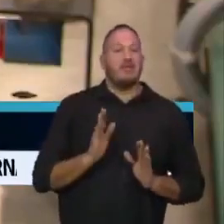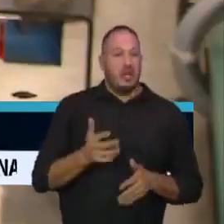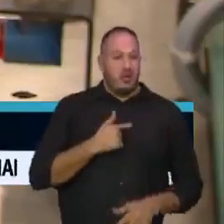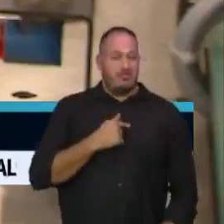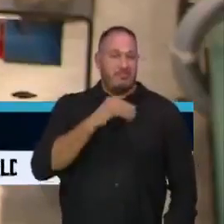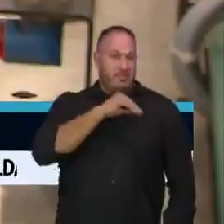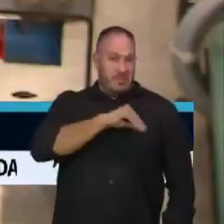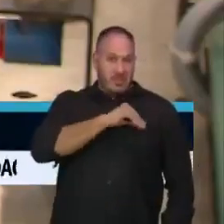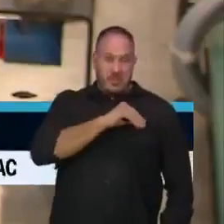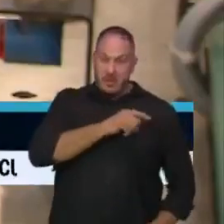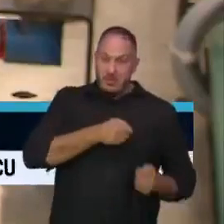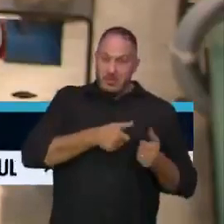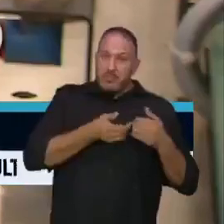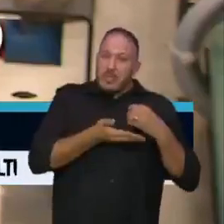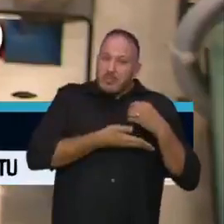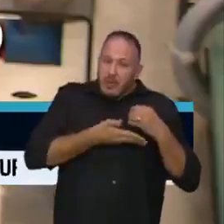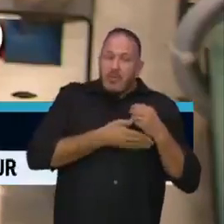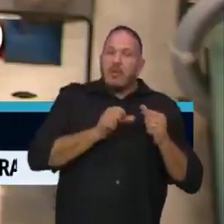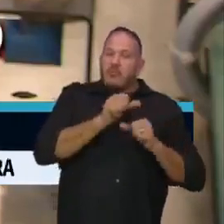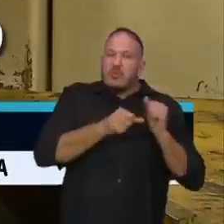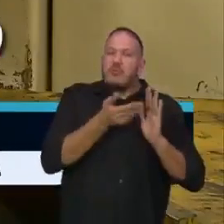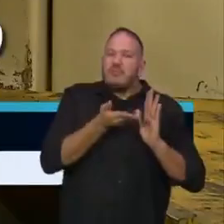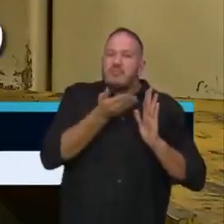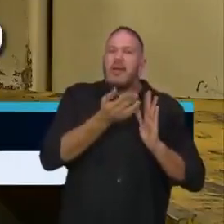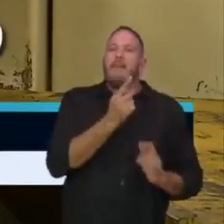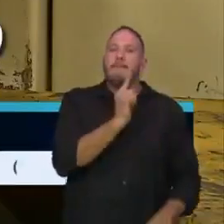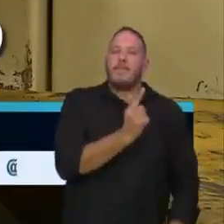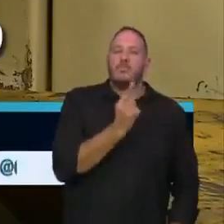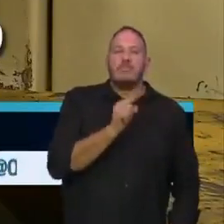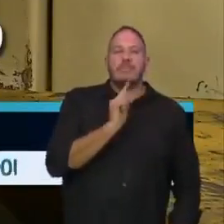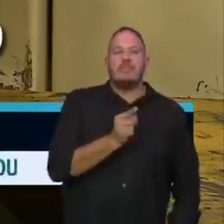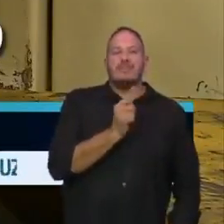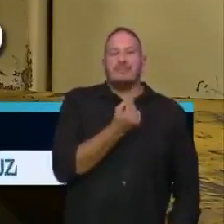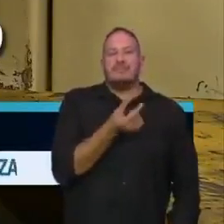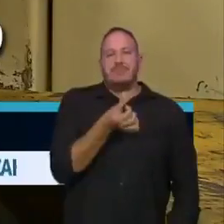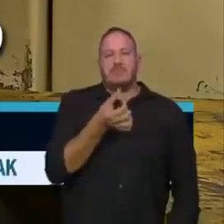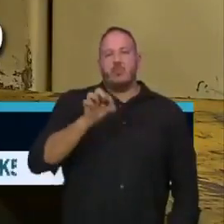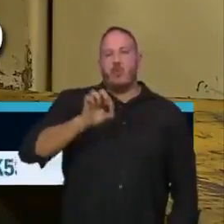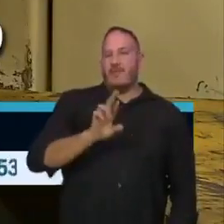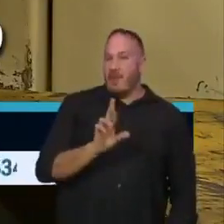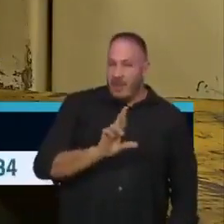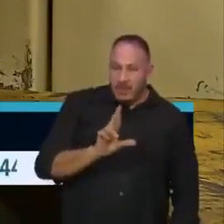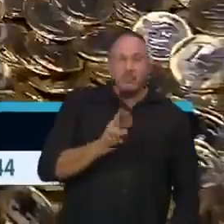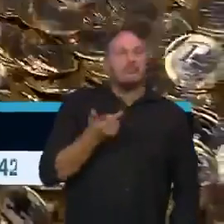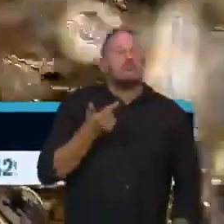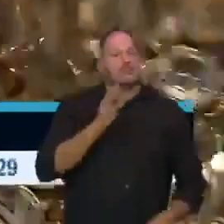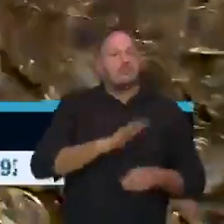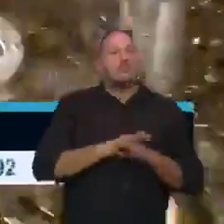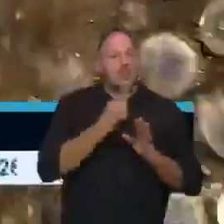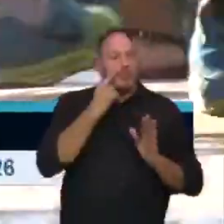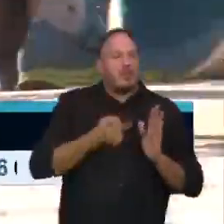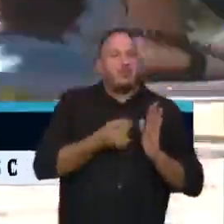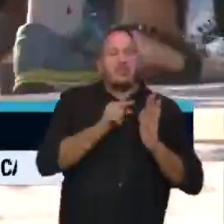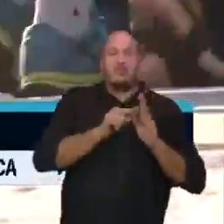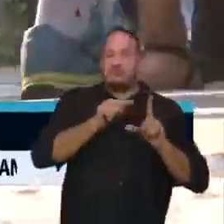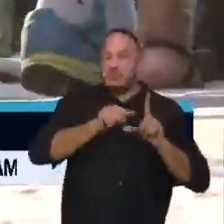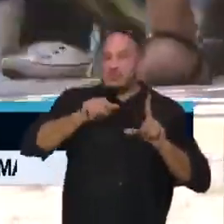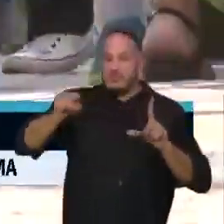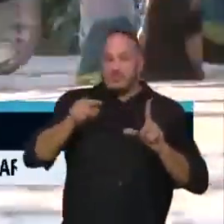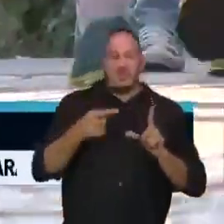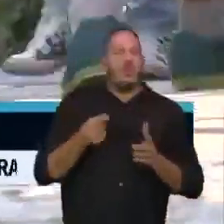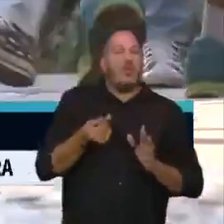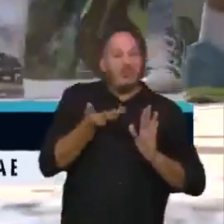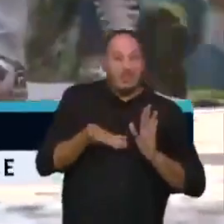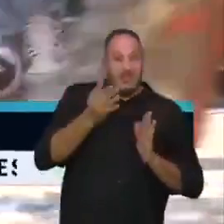salário mínimo deve passar para 1.169 reais. Repõe a inflação, sem aumento real. Para a